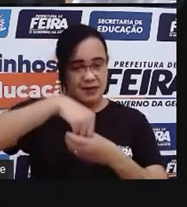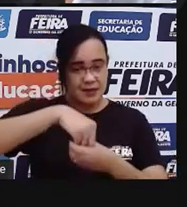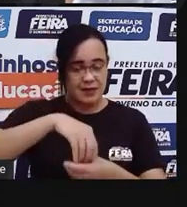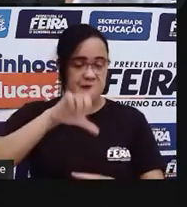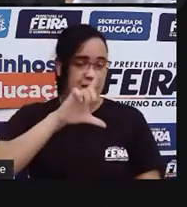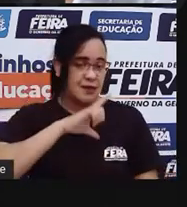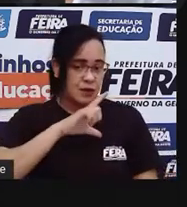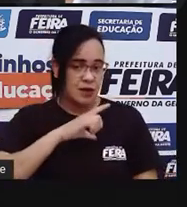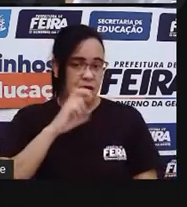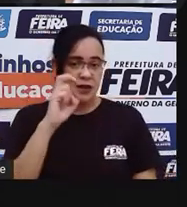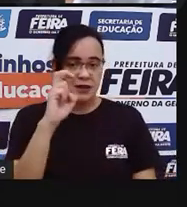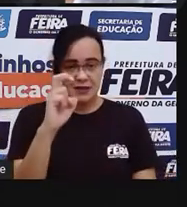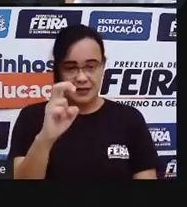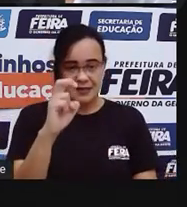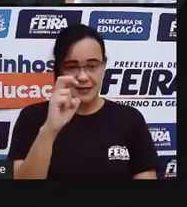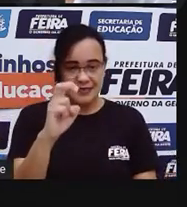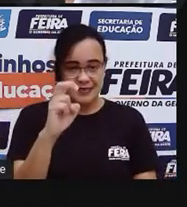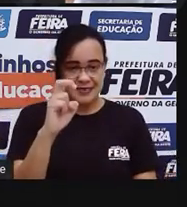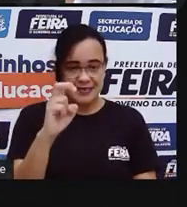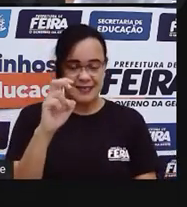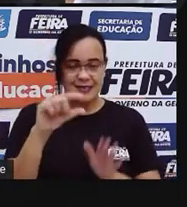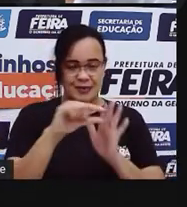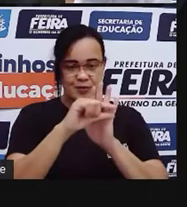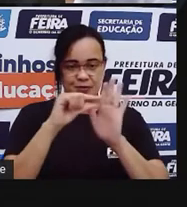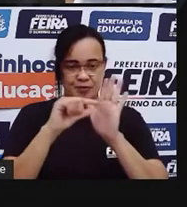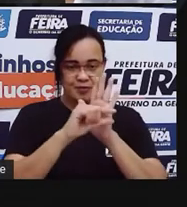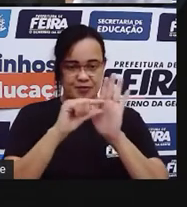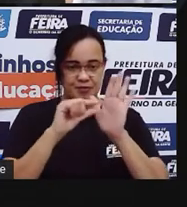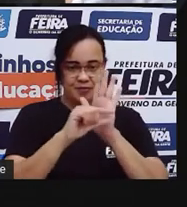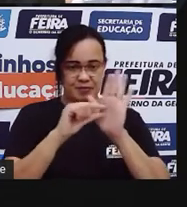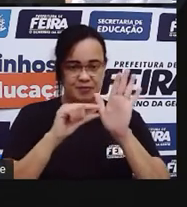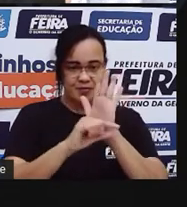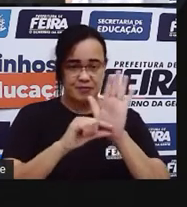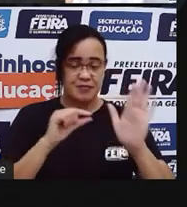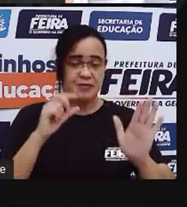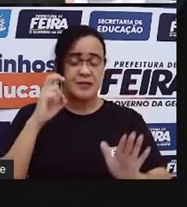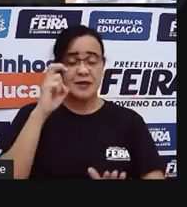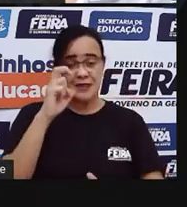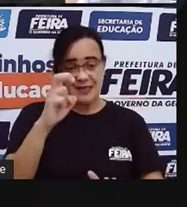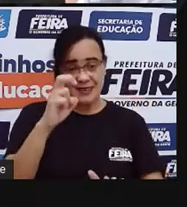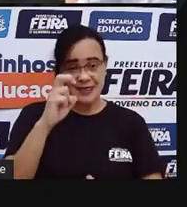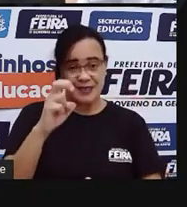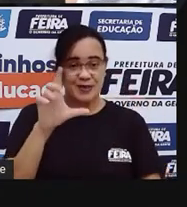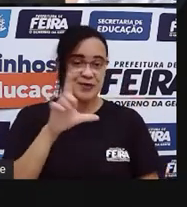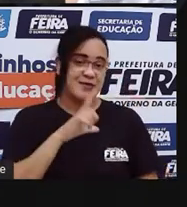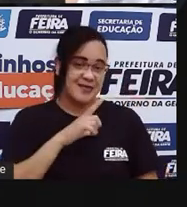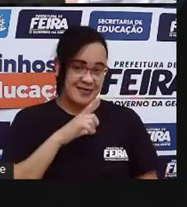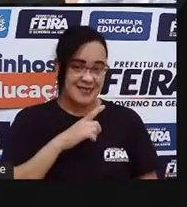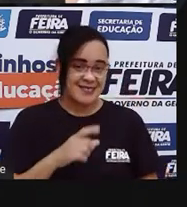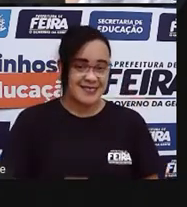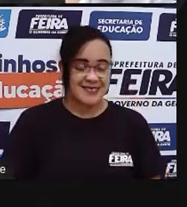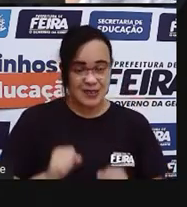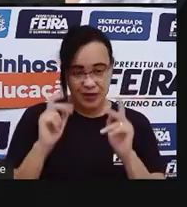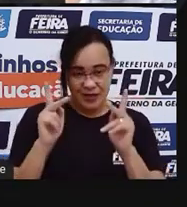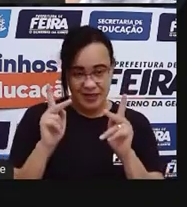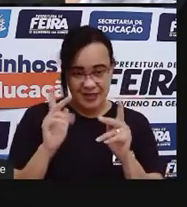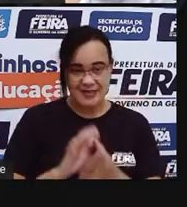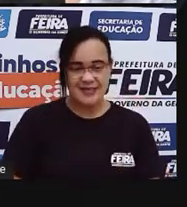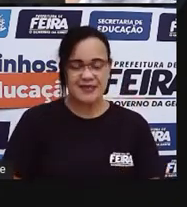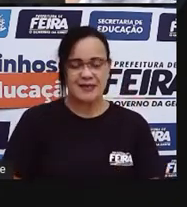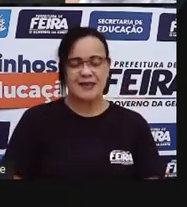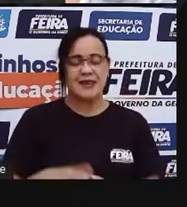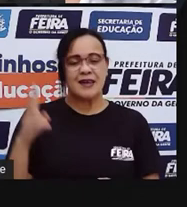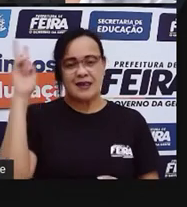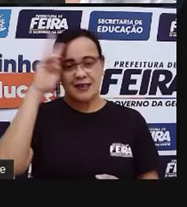Cinco Estrofes Tá certo? Ó Cinco Estrofes Tá bom? Então lembra Que a prova Falou Ó